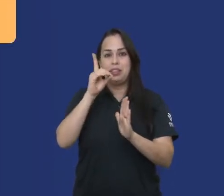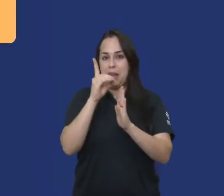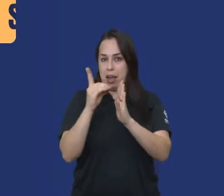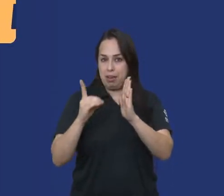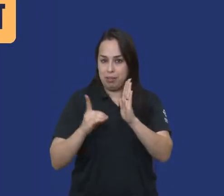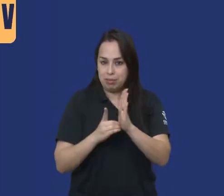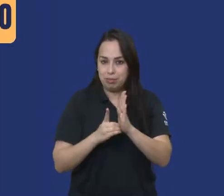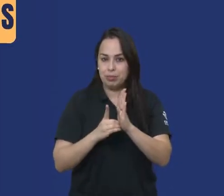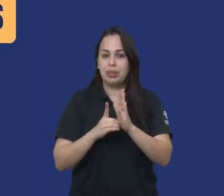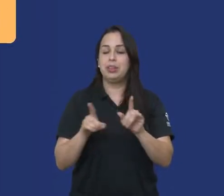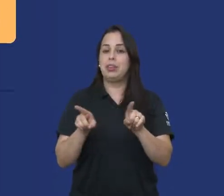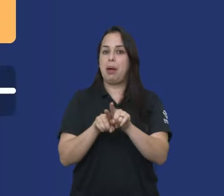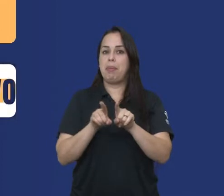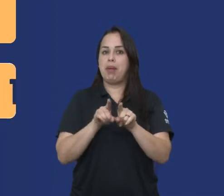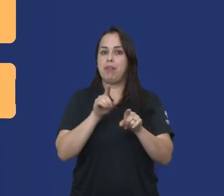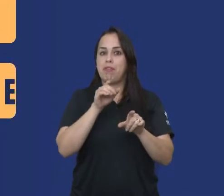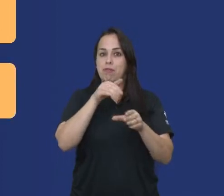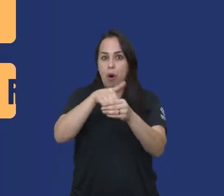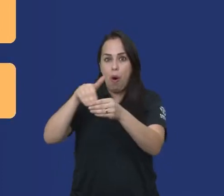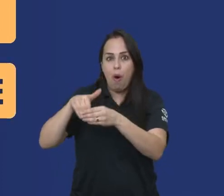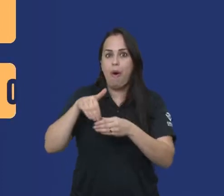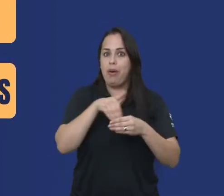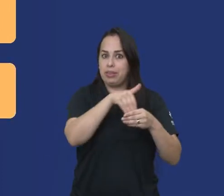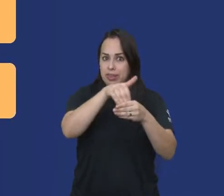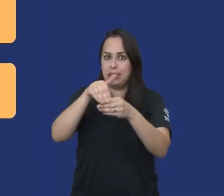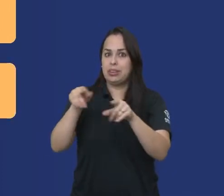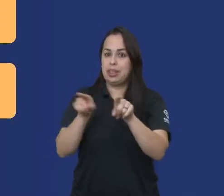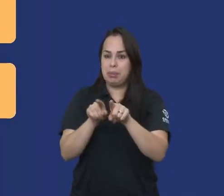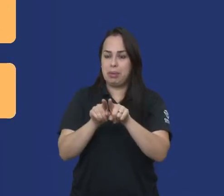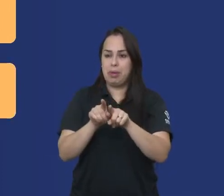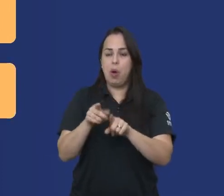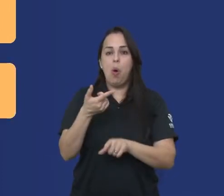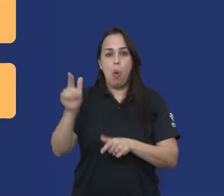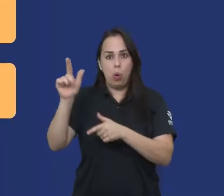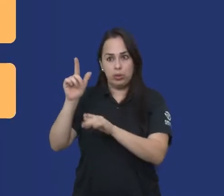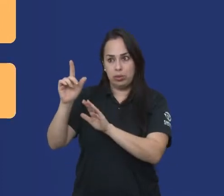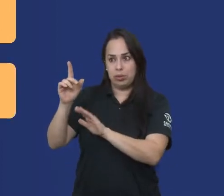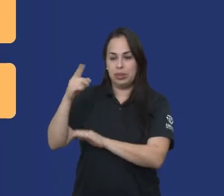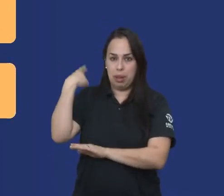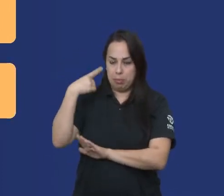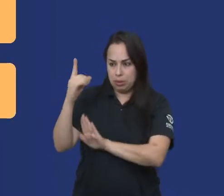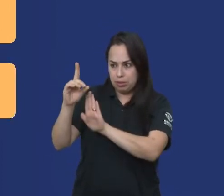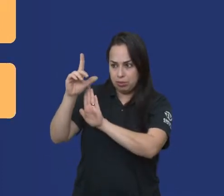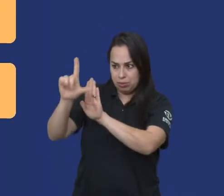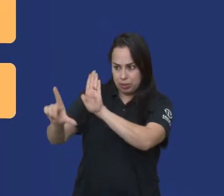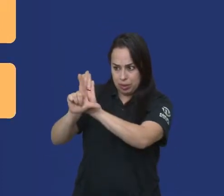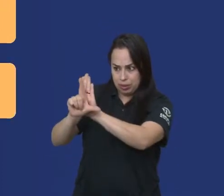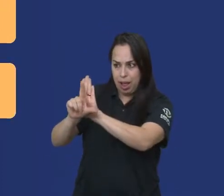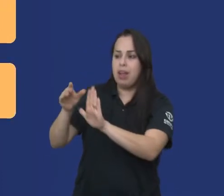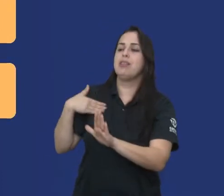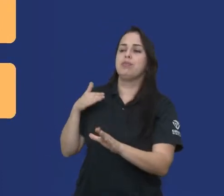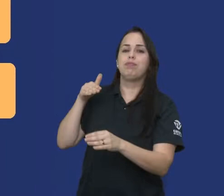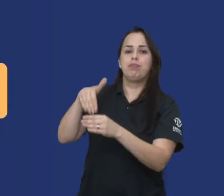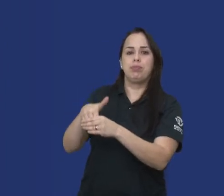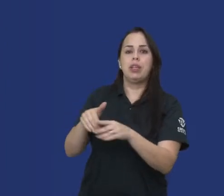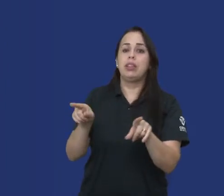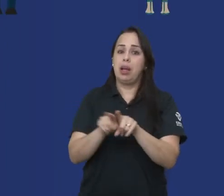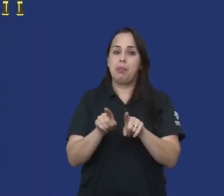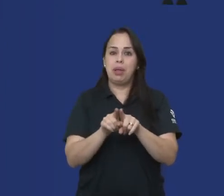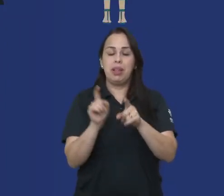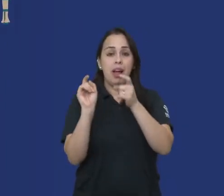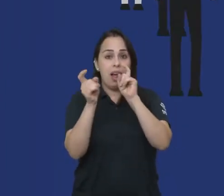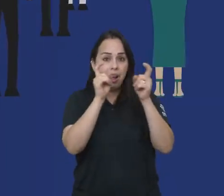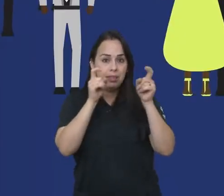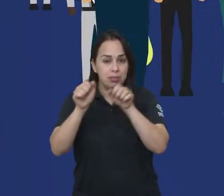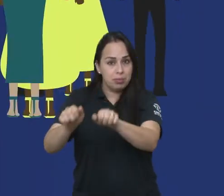decretos legislativos, além de votar os demais projetos encaminhados por outros deputados e pelo governador. Eles também